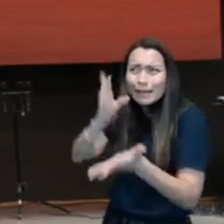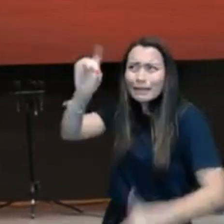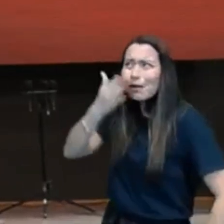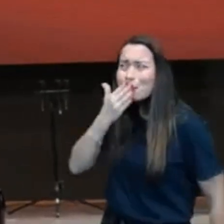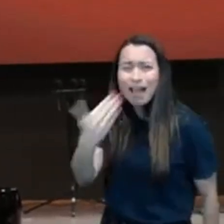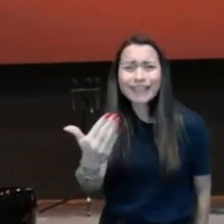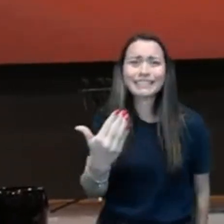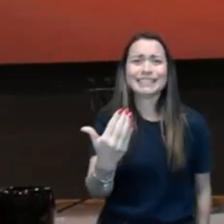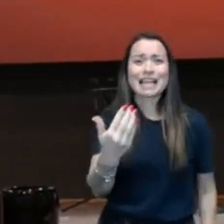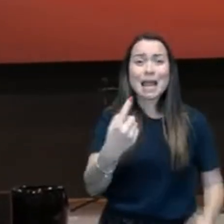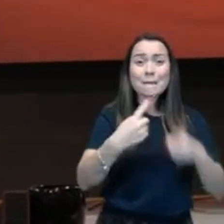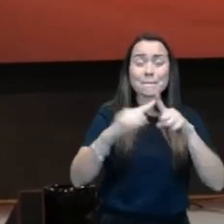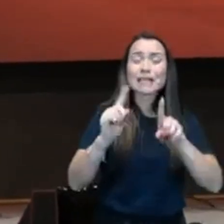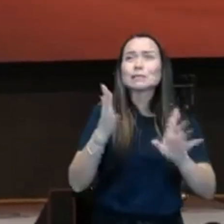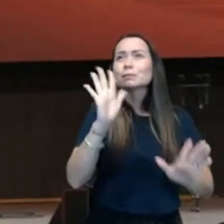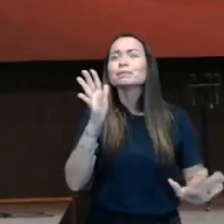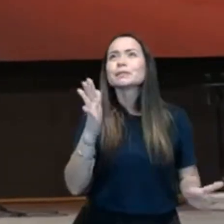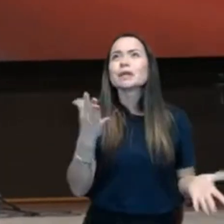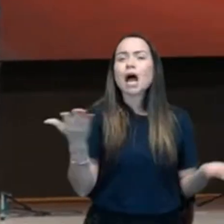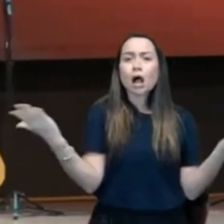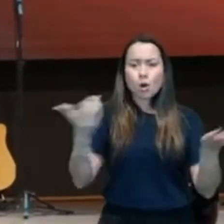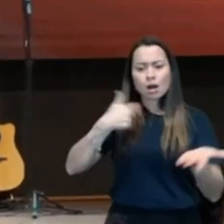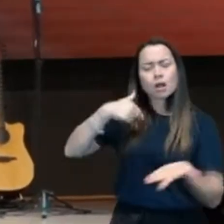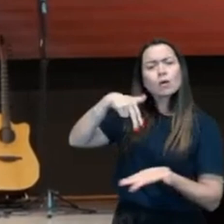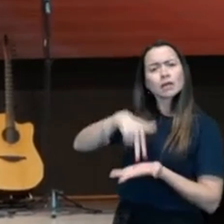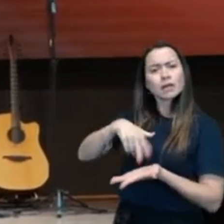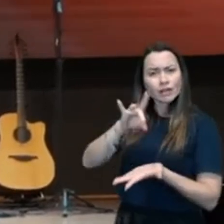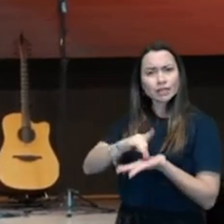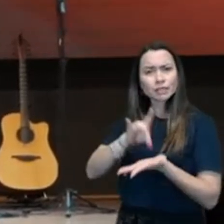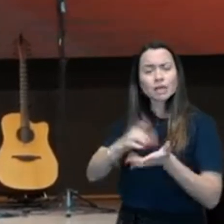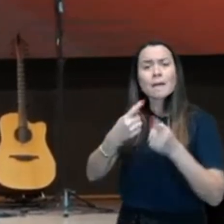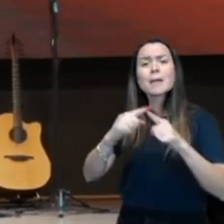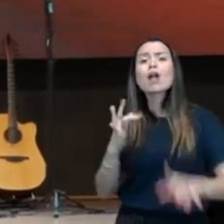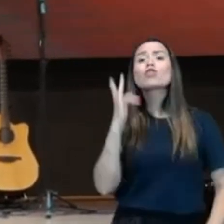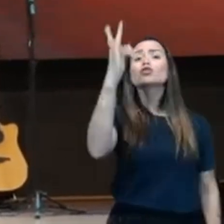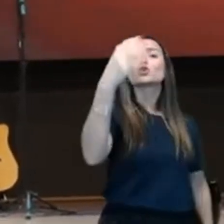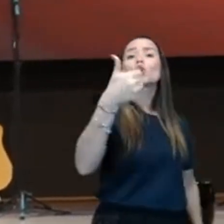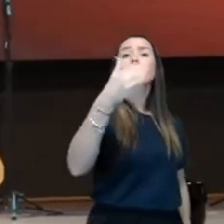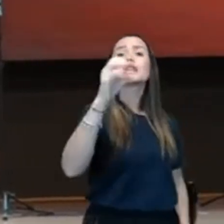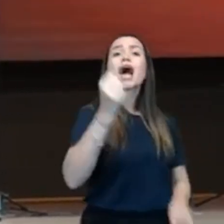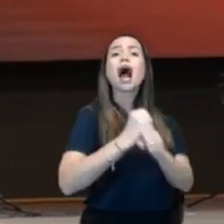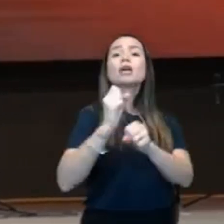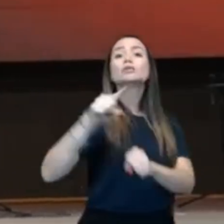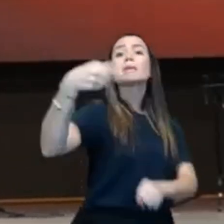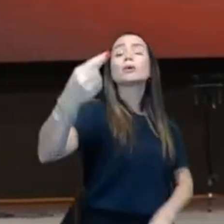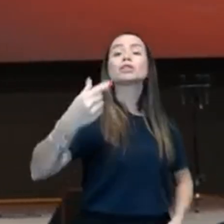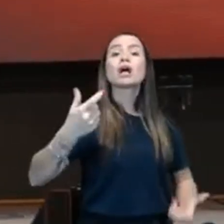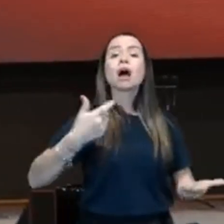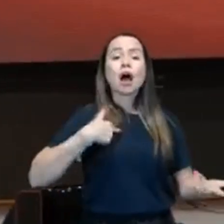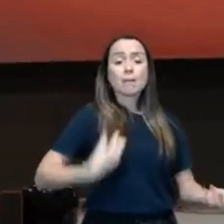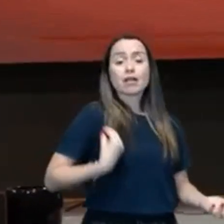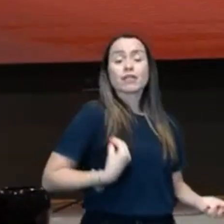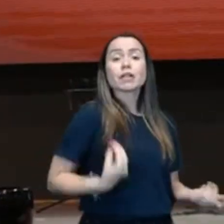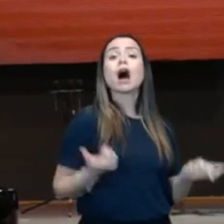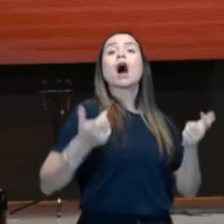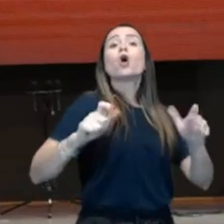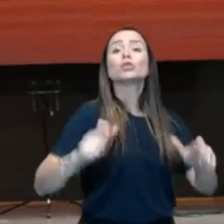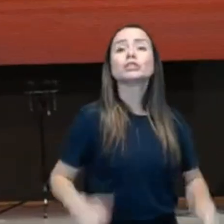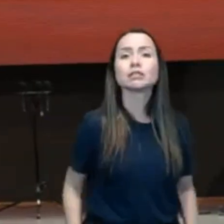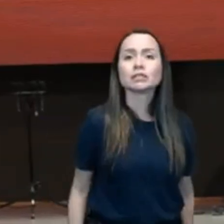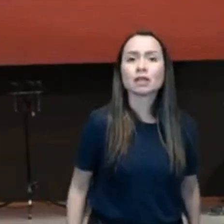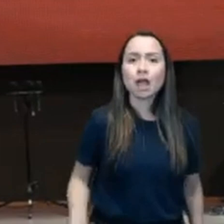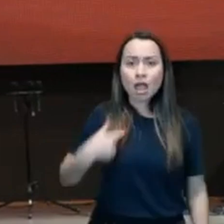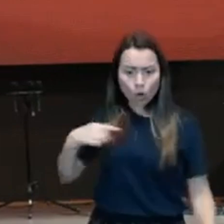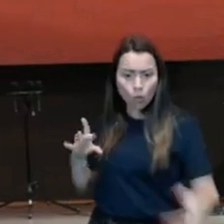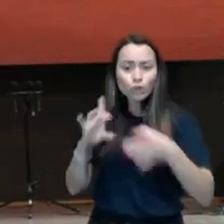a dez anos, onde eu e você vamos estar. Meu irmão, eu amo a presença de Deus, mas daqui a dez anos, eu quero continuar com Ele.